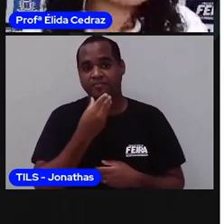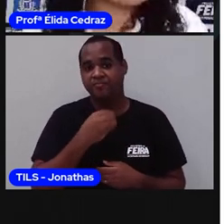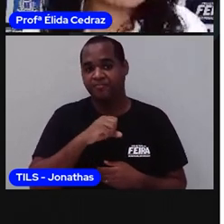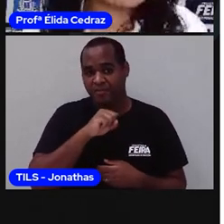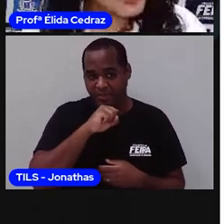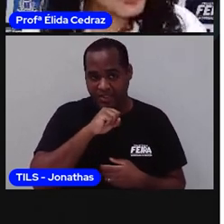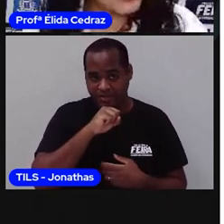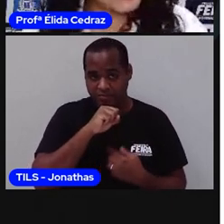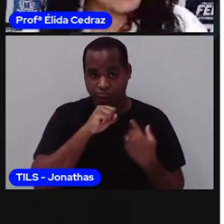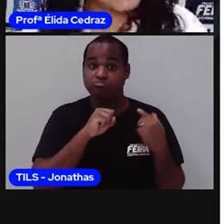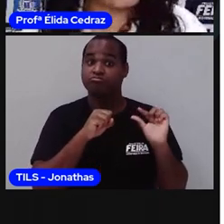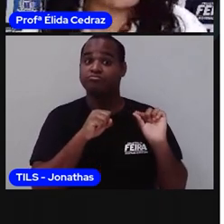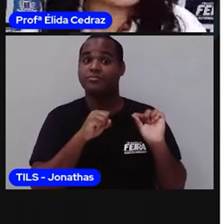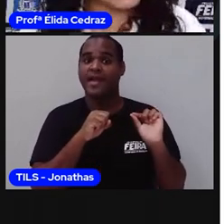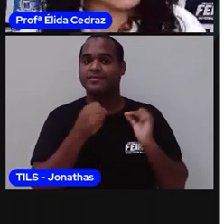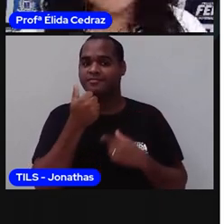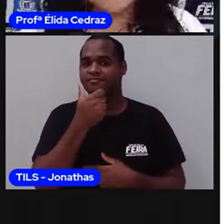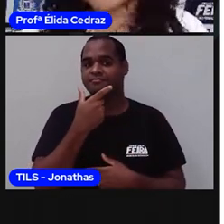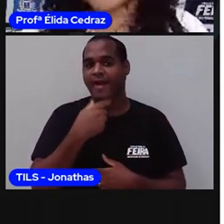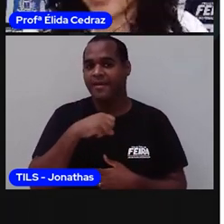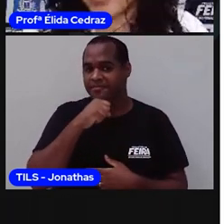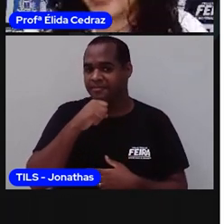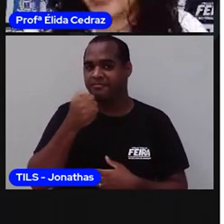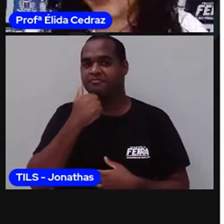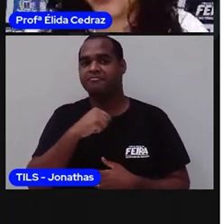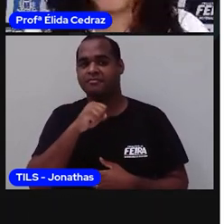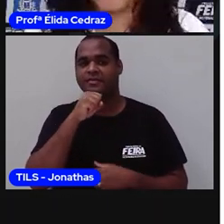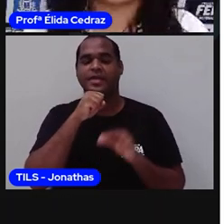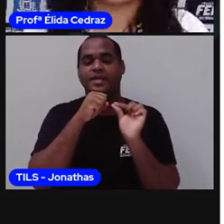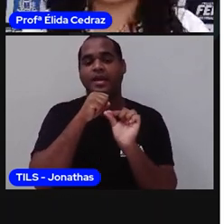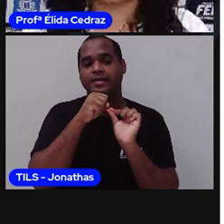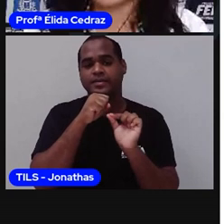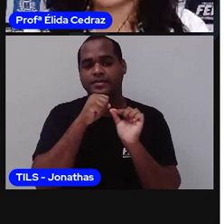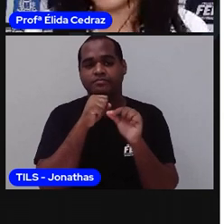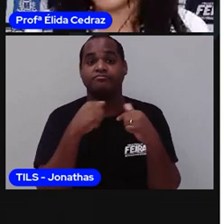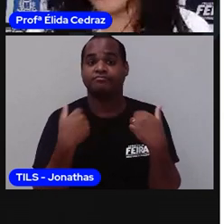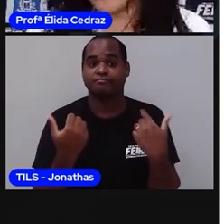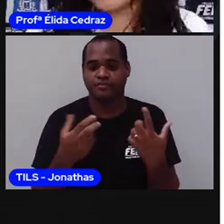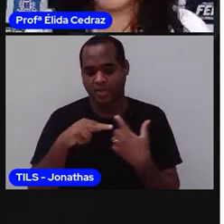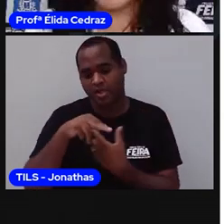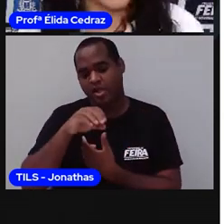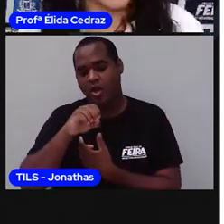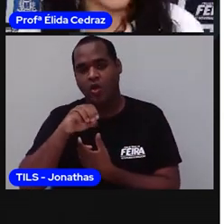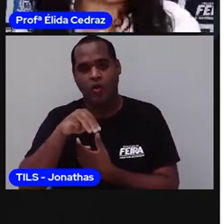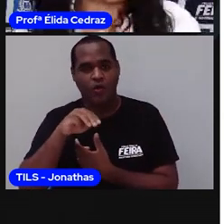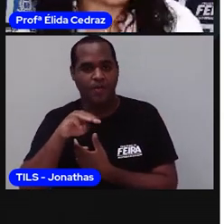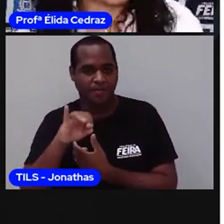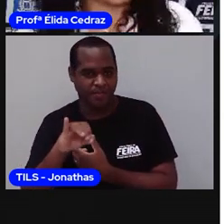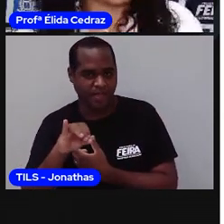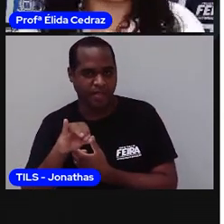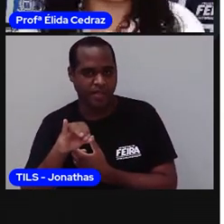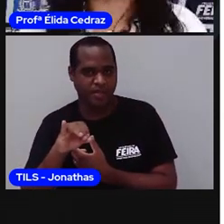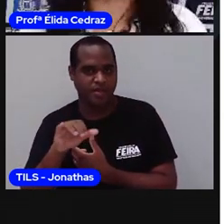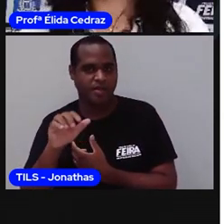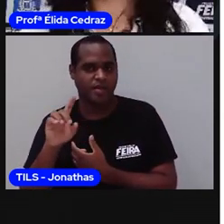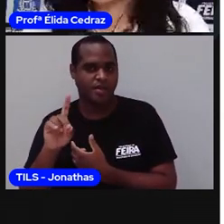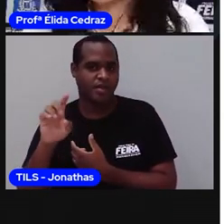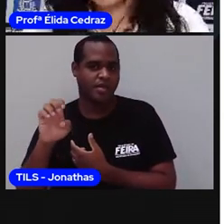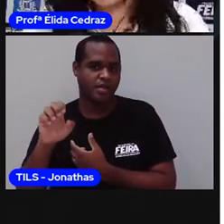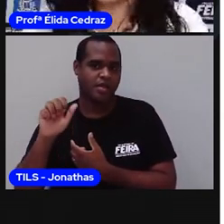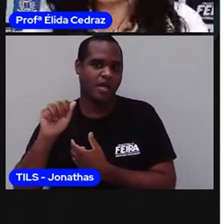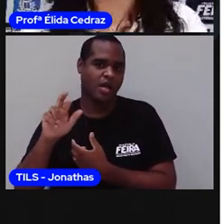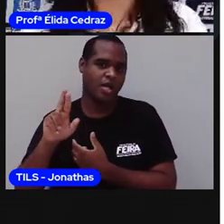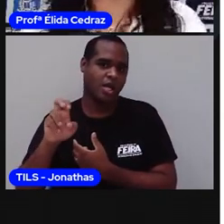você é filho. Por isso que o nome é filiação. É Naomi de Araújo Silva e